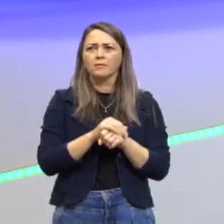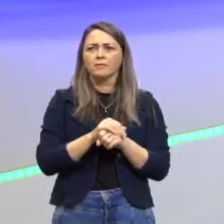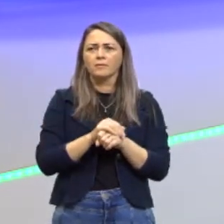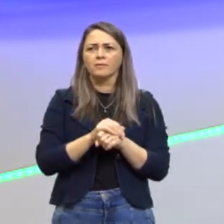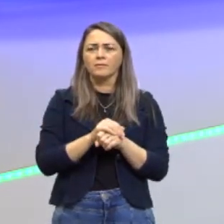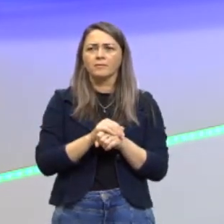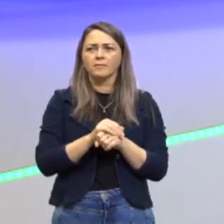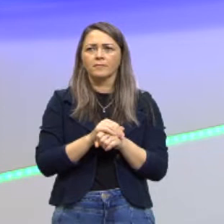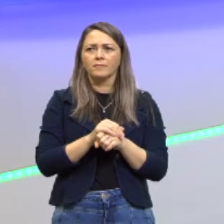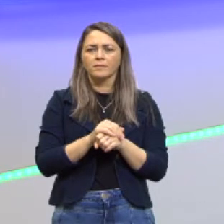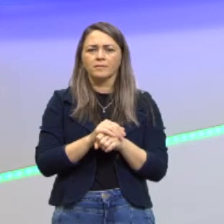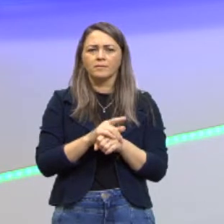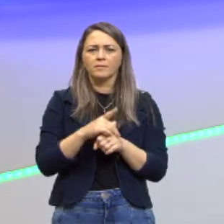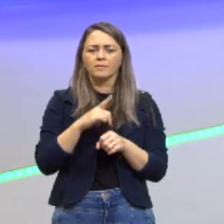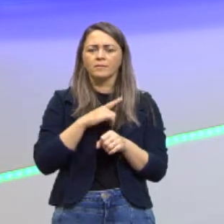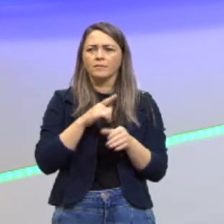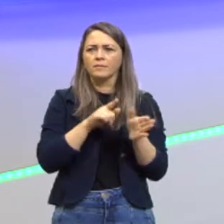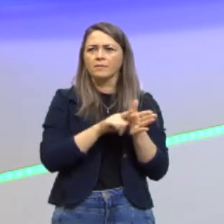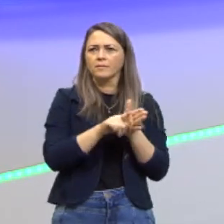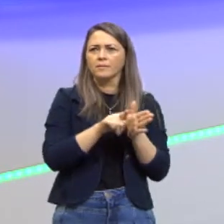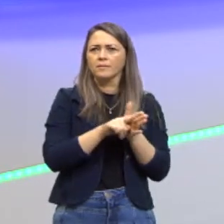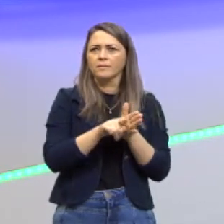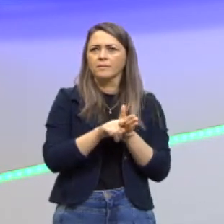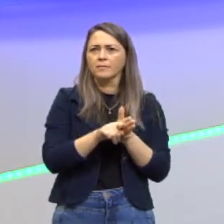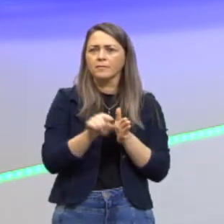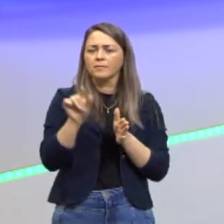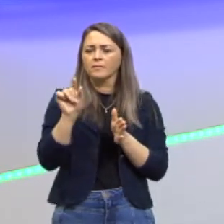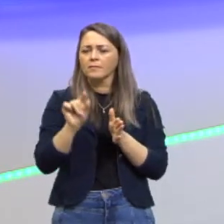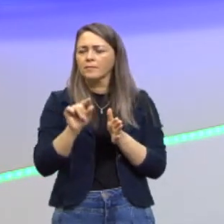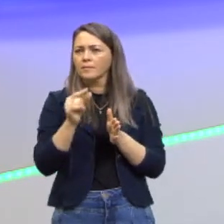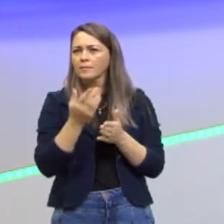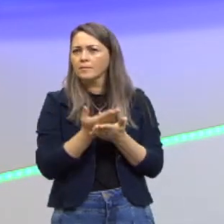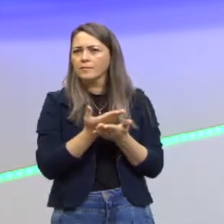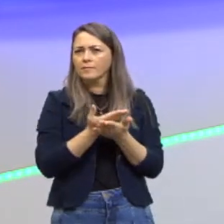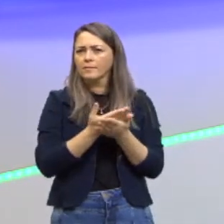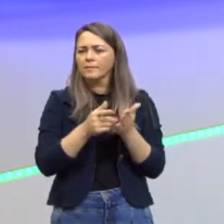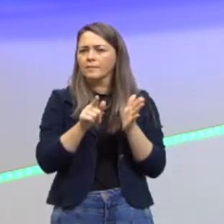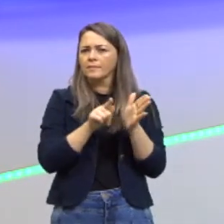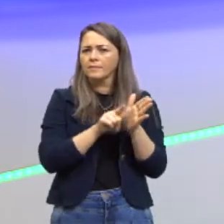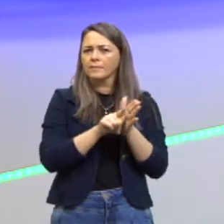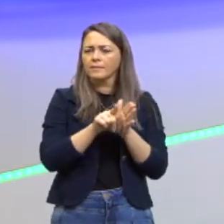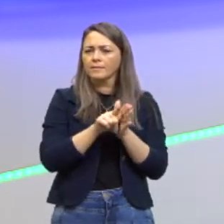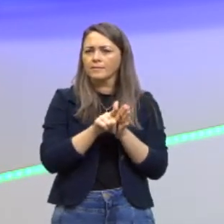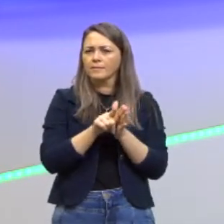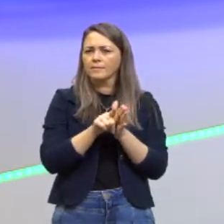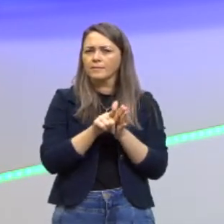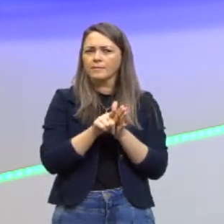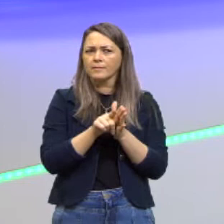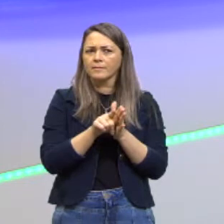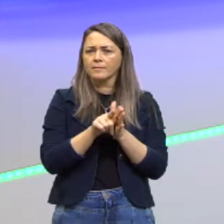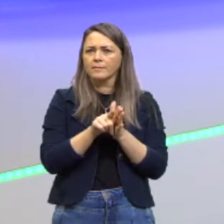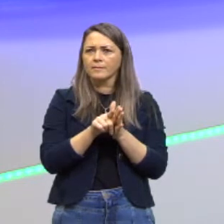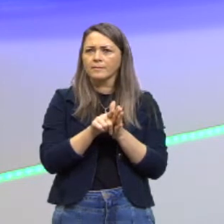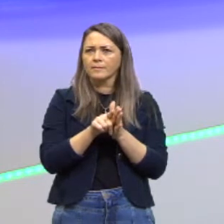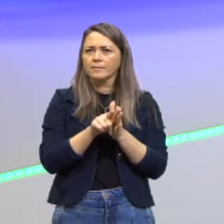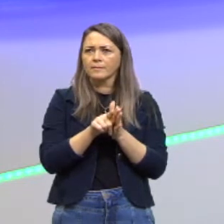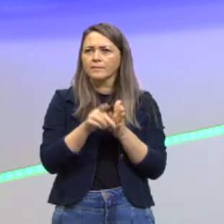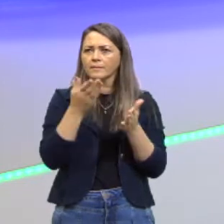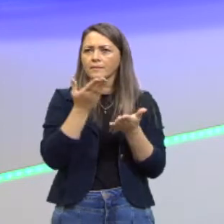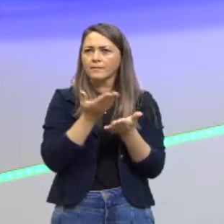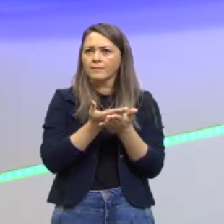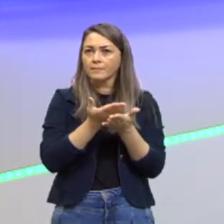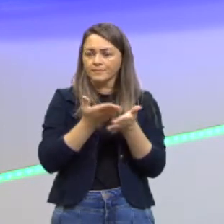uma série de questões ainda pouco estudadas, questões que são um estudo